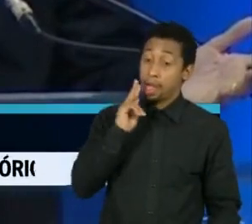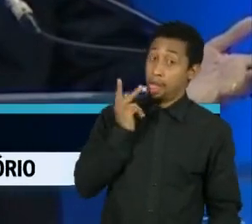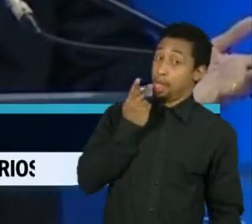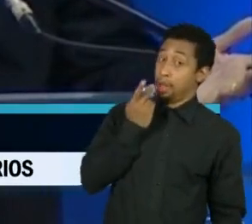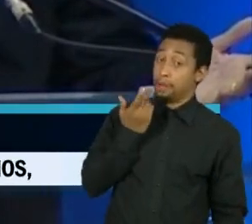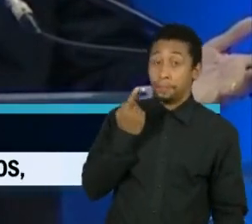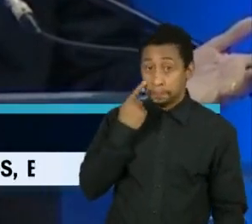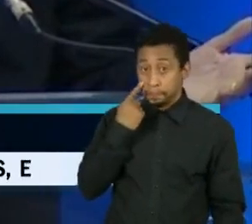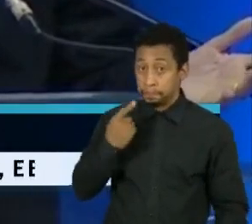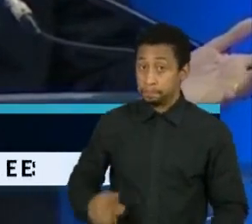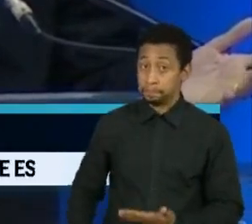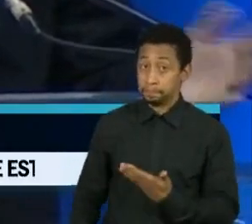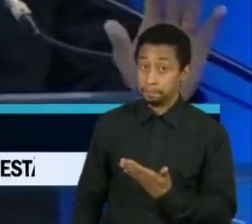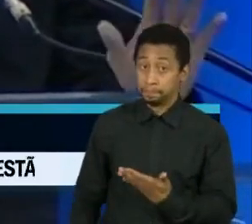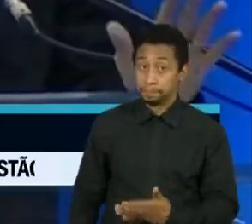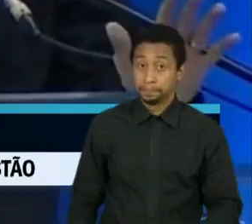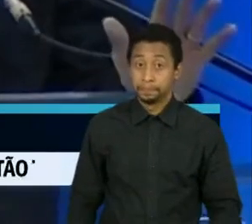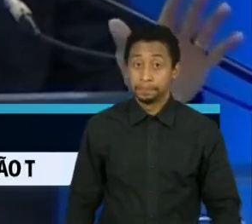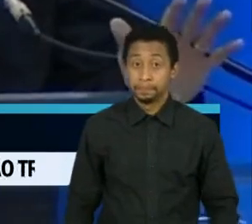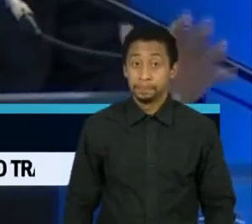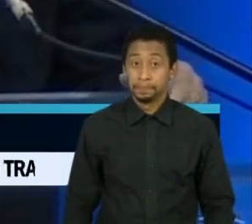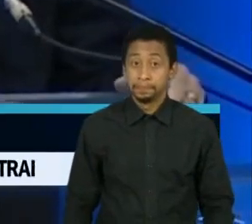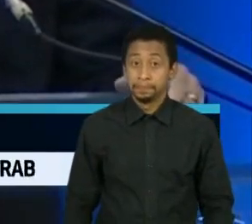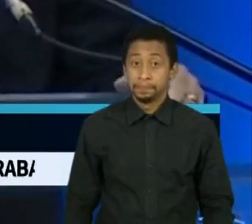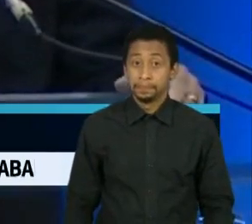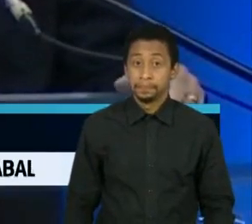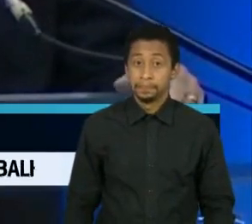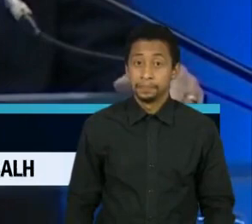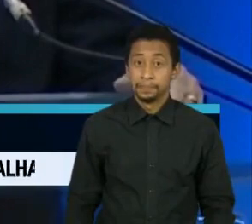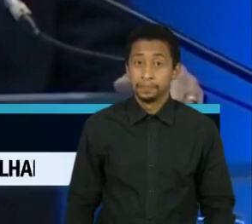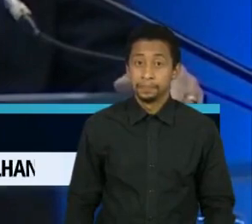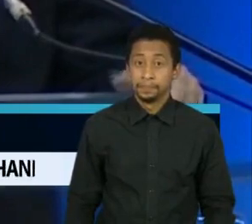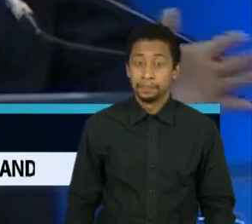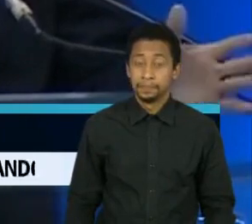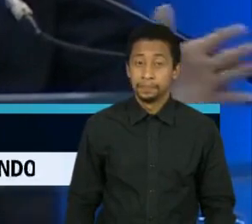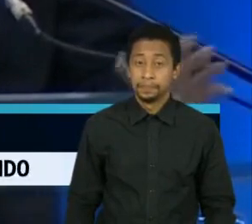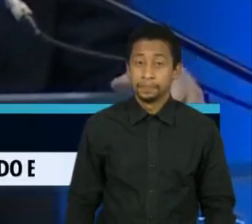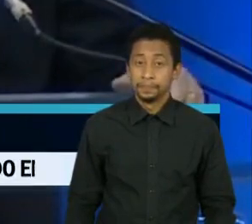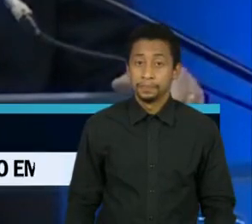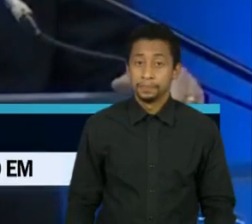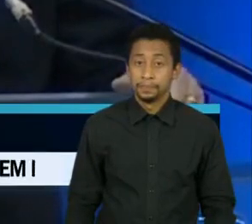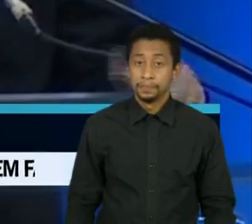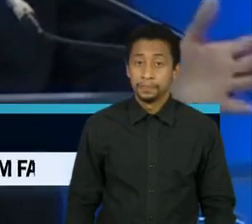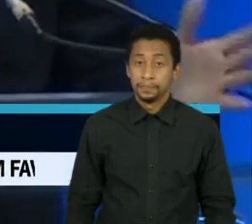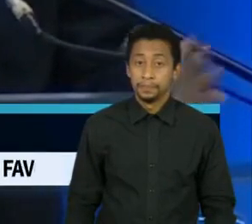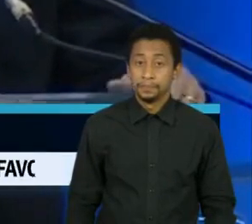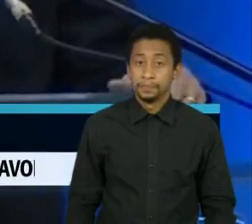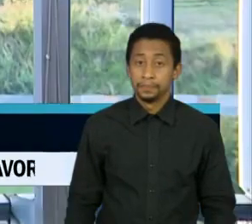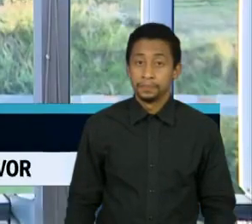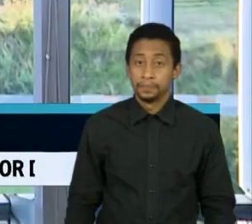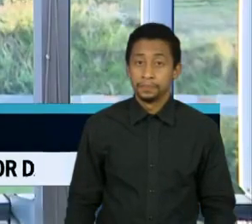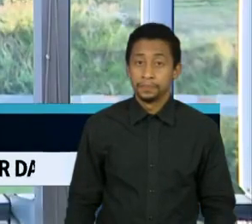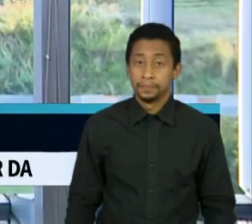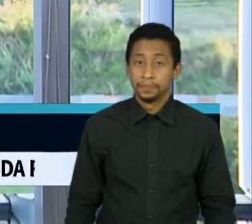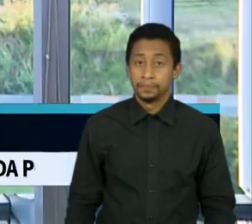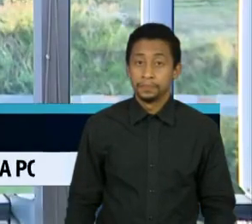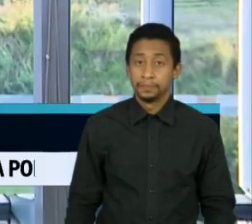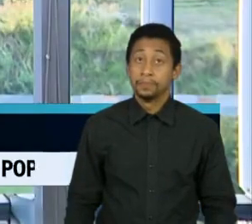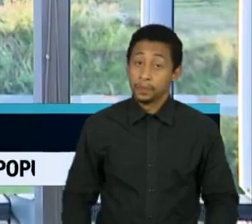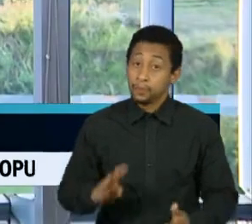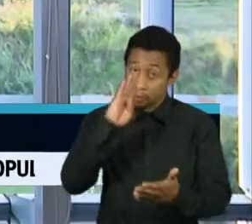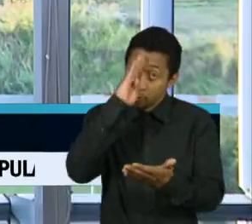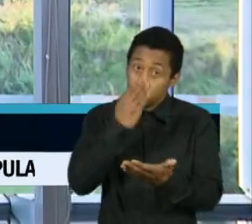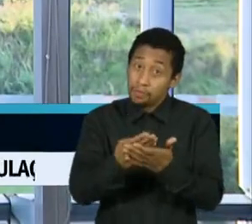O voto eletrônico, fique tranquilo, calma, fique tranquilo. Vai ser confiável ano que vem. Por quê? Porque tem uma